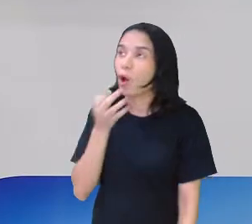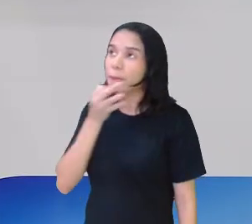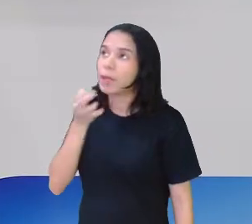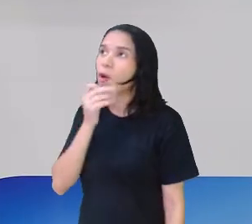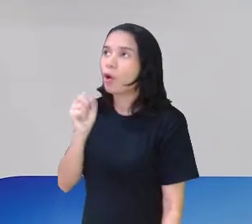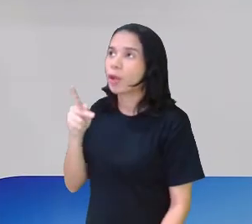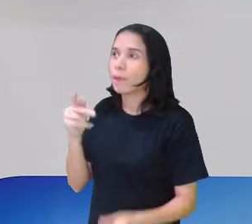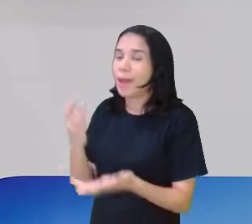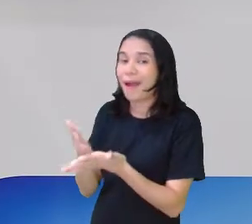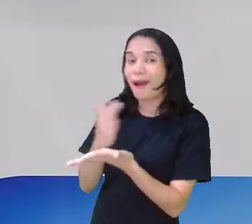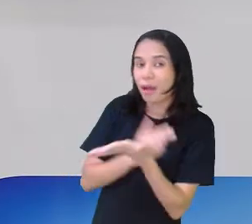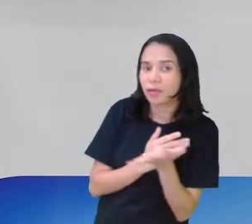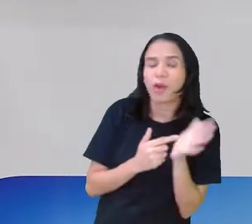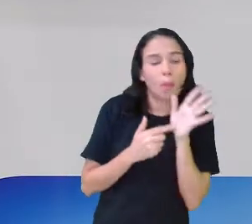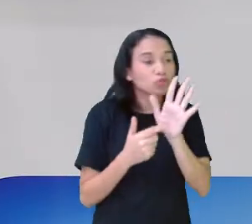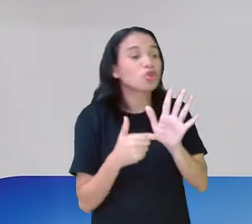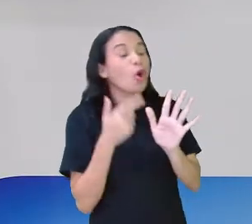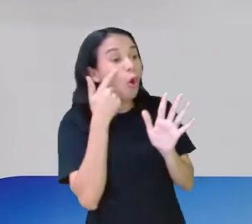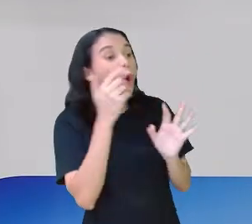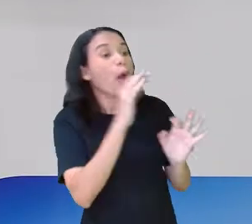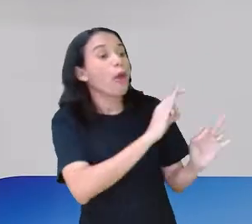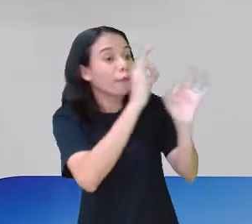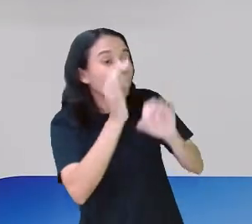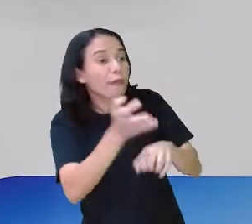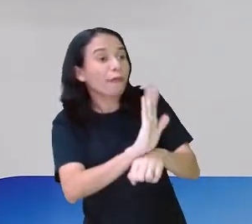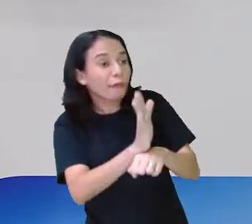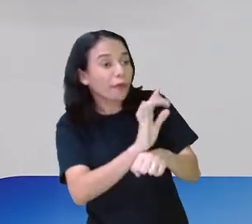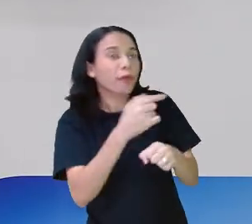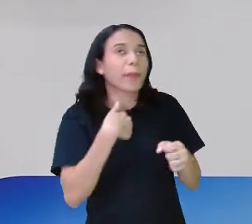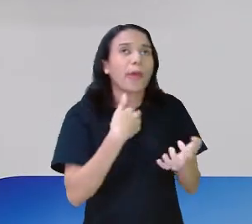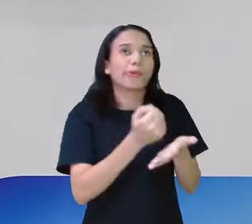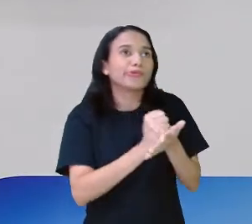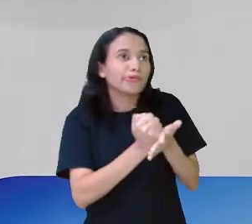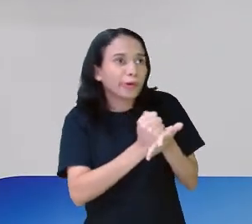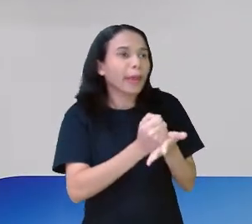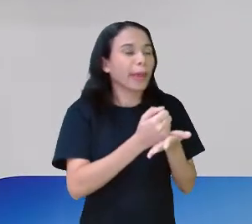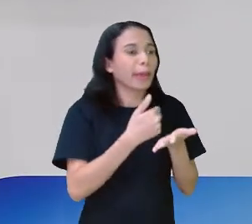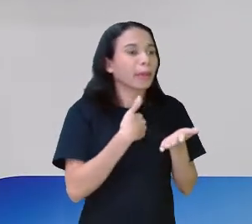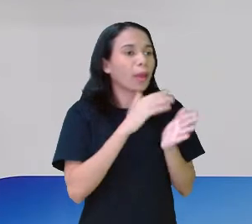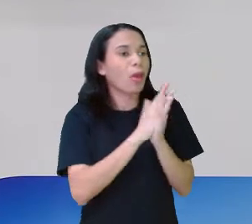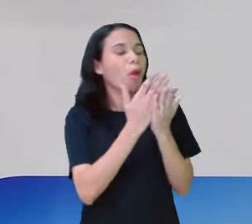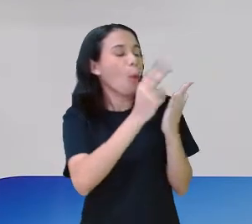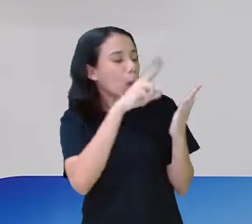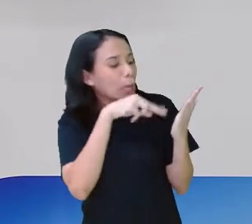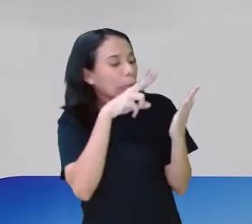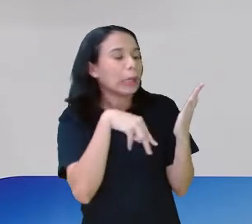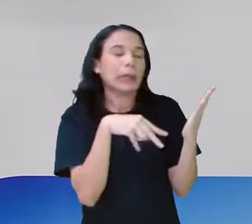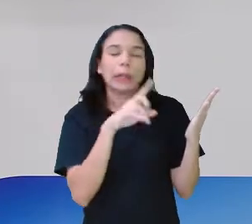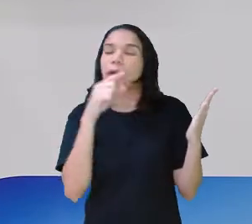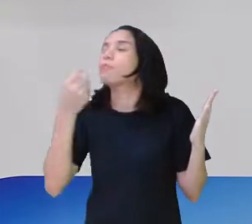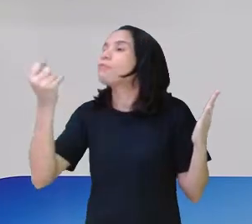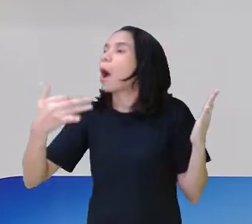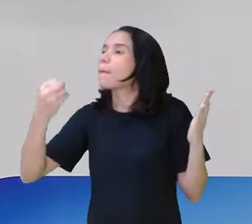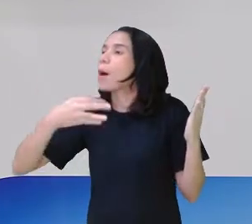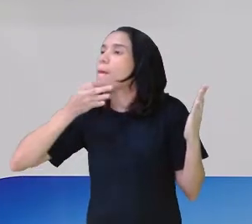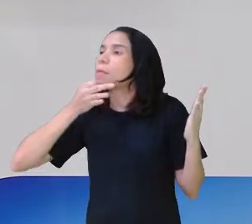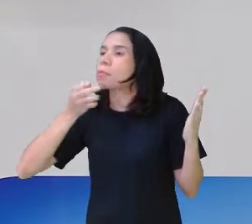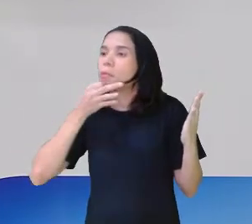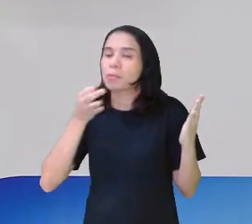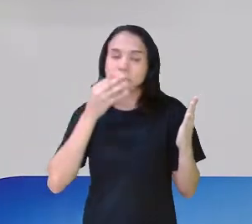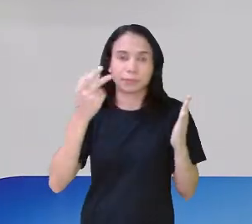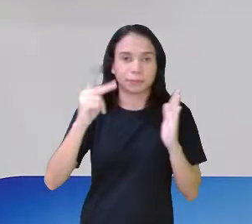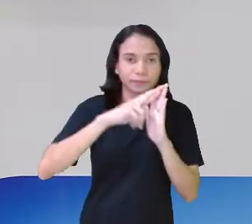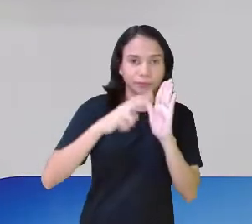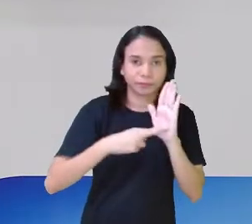mostrou ali, se for um jogo, por exemplo, se for um livro, ele mostrou o exemplar do livro e falou sobre ele. Aí, você vai